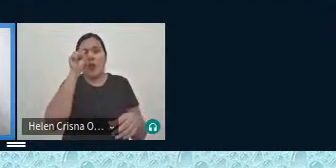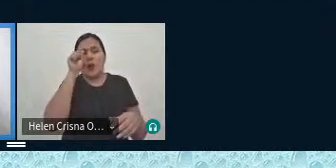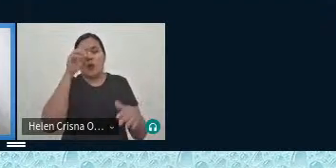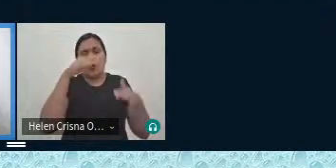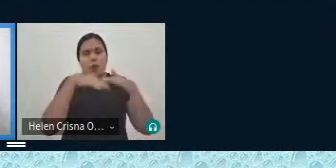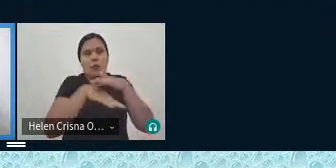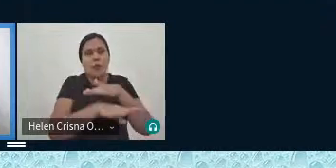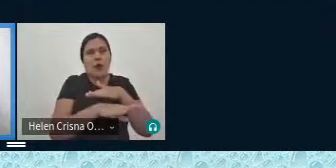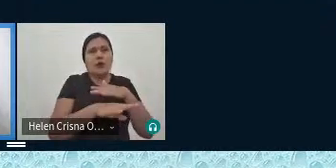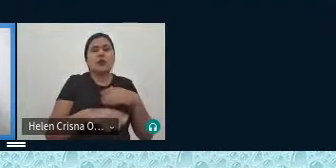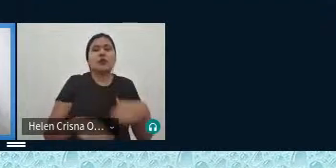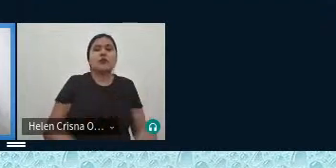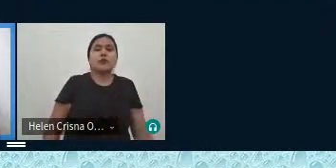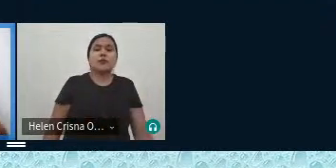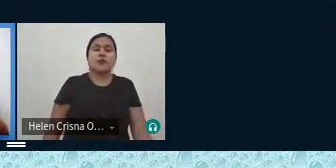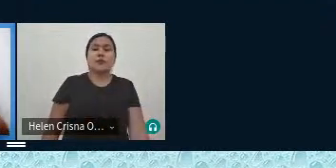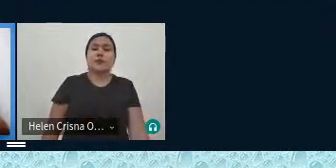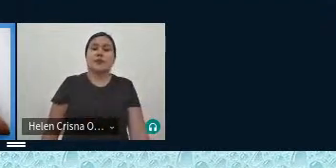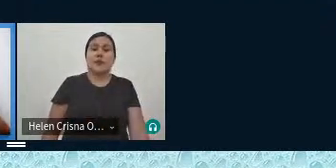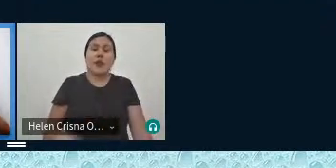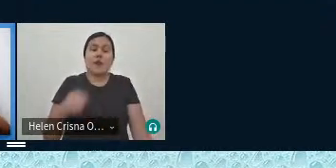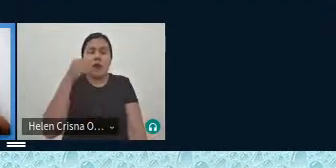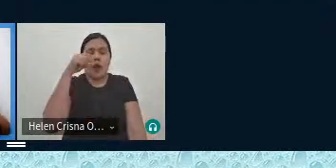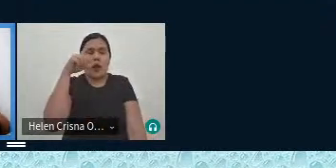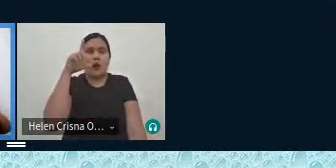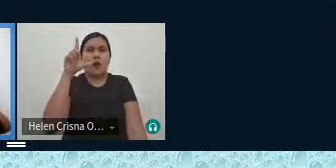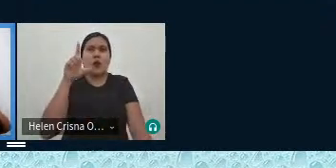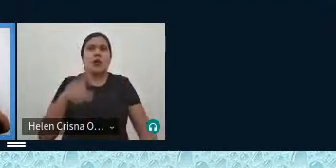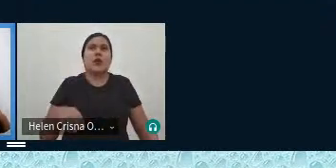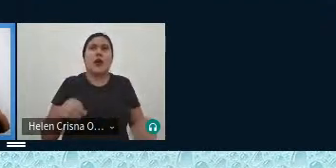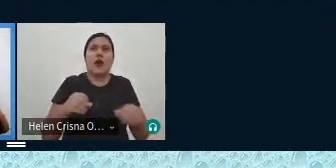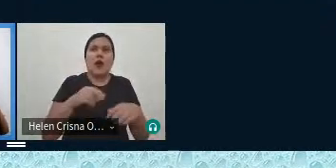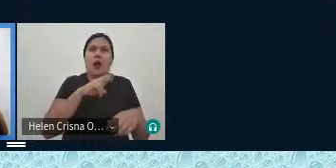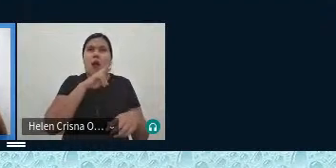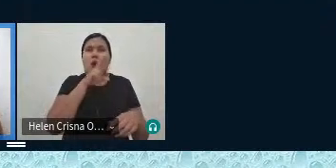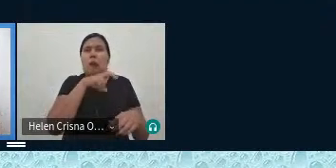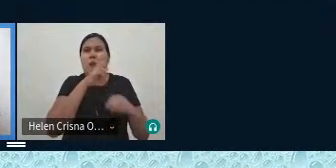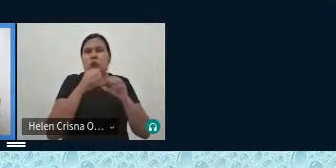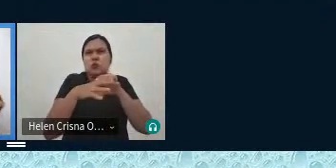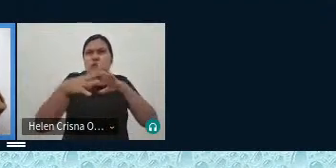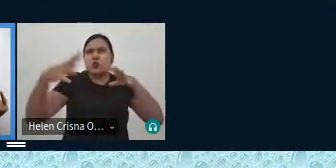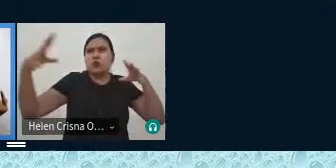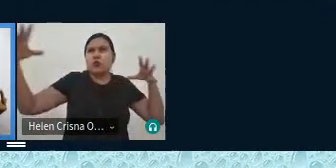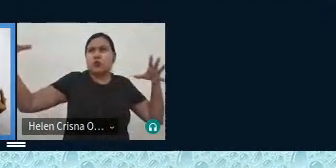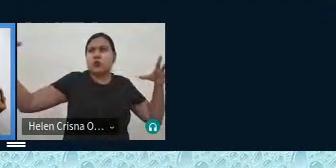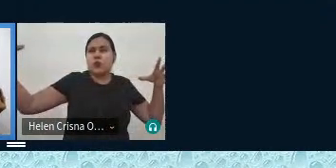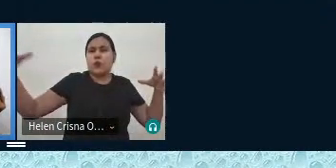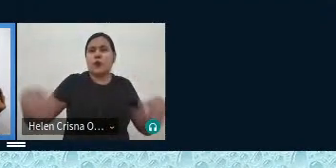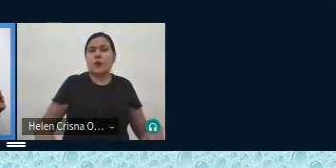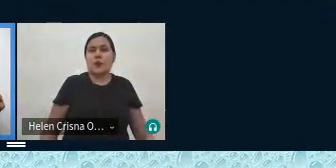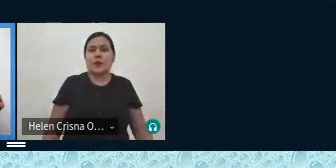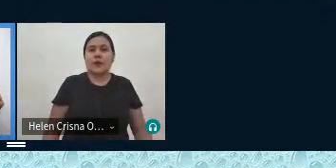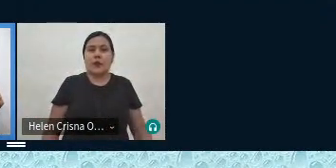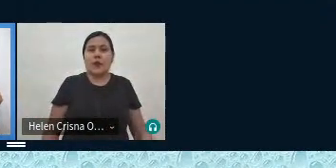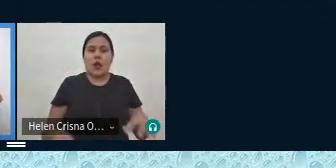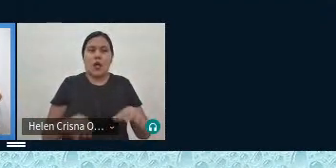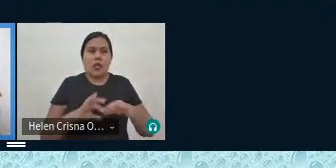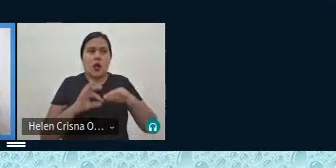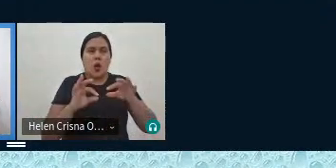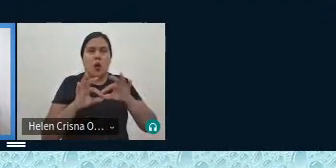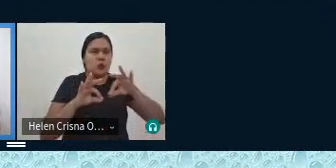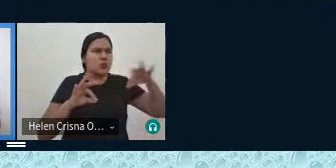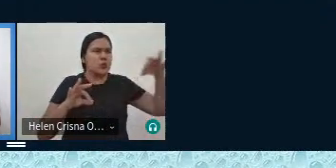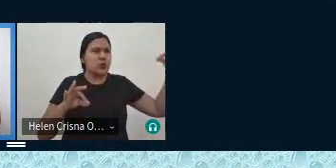de Nazaré e que um dia ela vai acordar ela é uma cobra enorme a cauda dela está no ponto da cidade